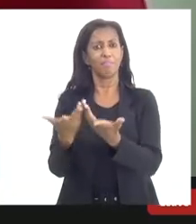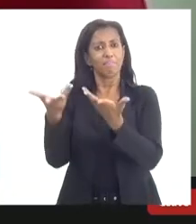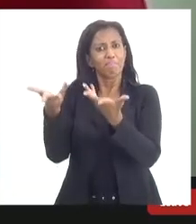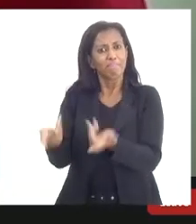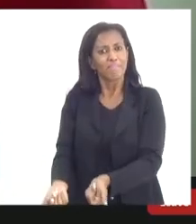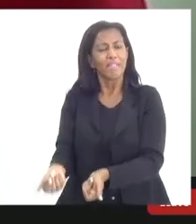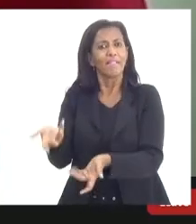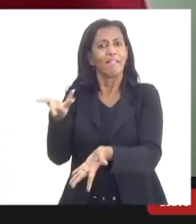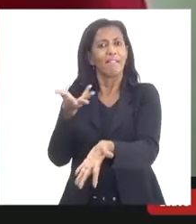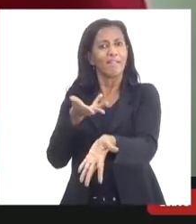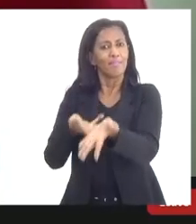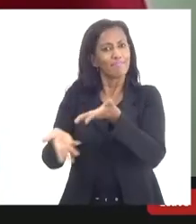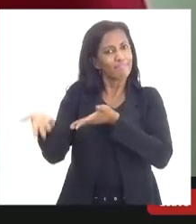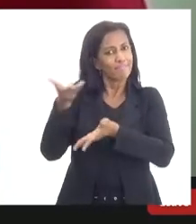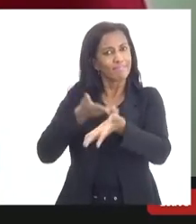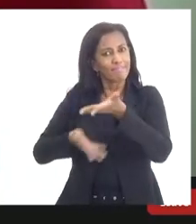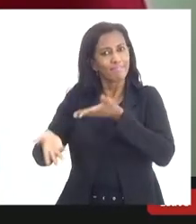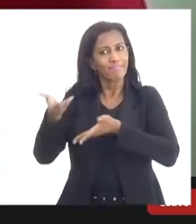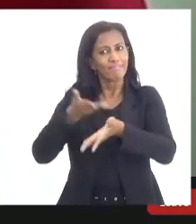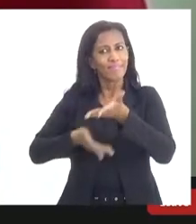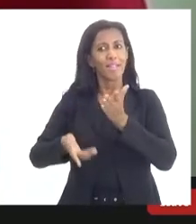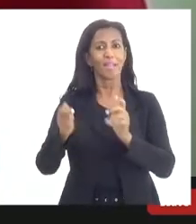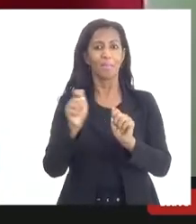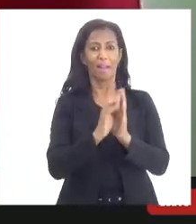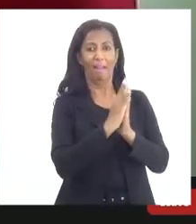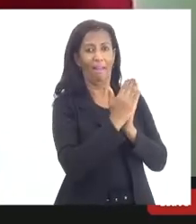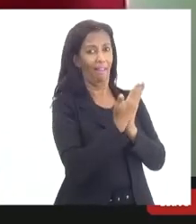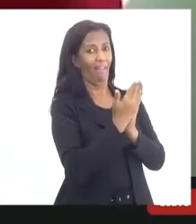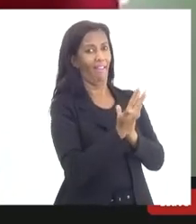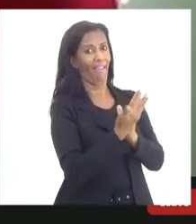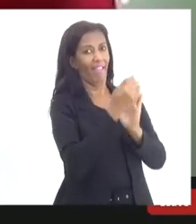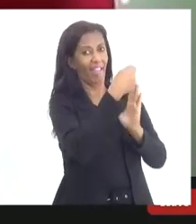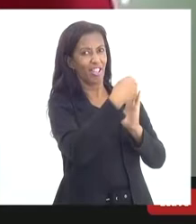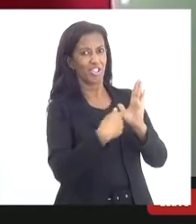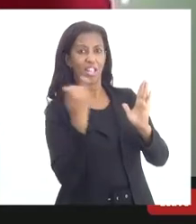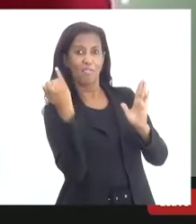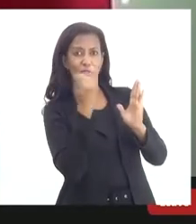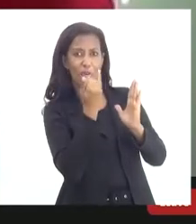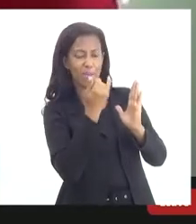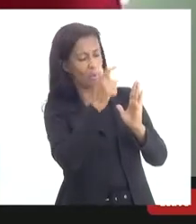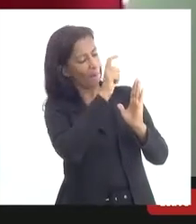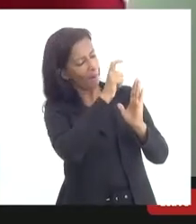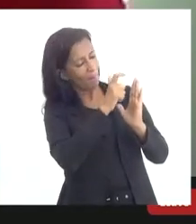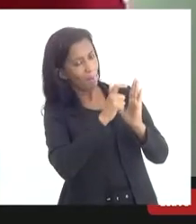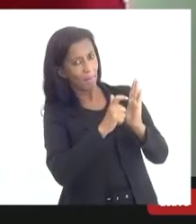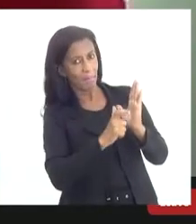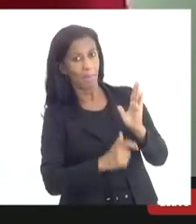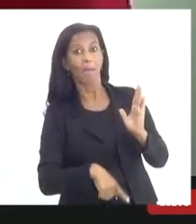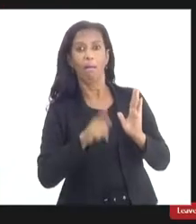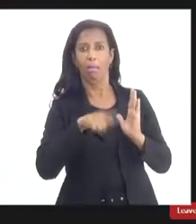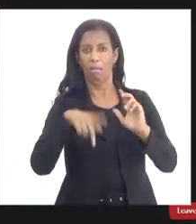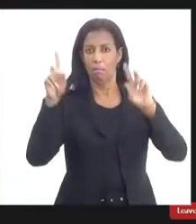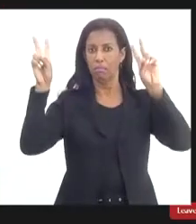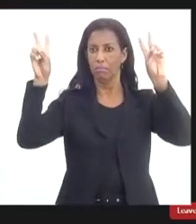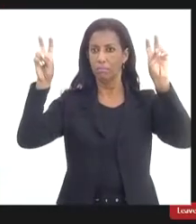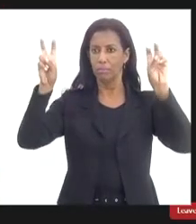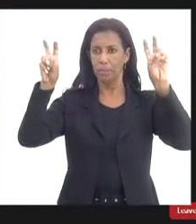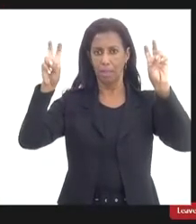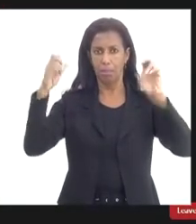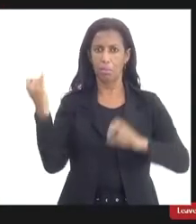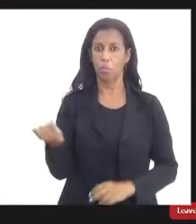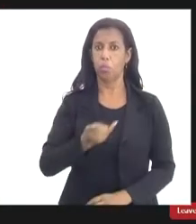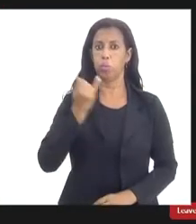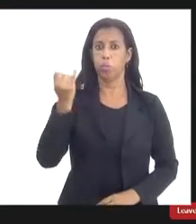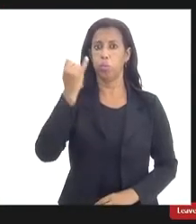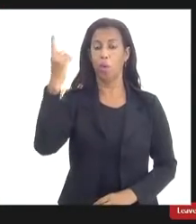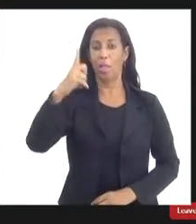parceria para fazer a cartilha né acho que é um tema de extrema relevância nós